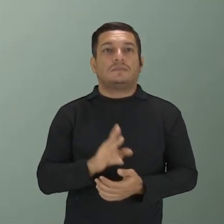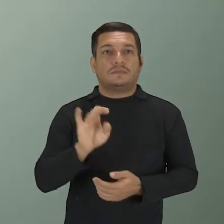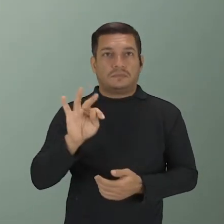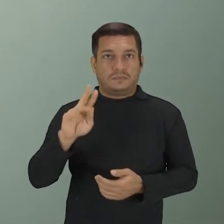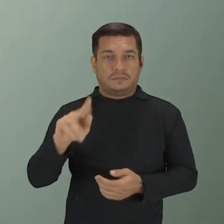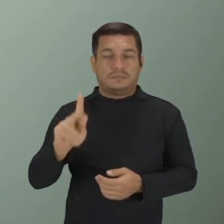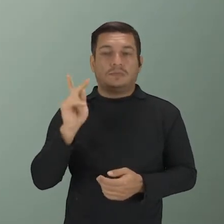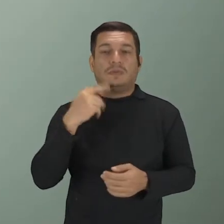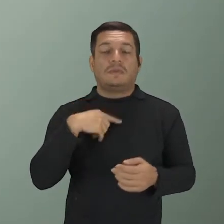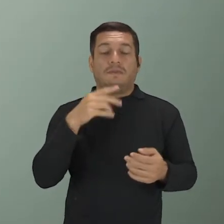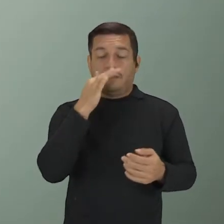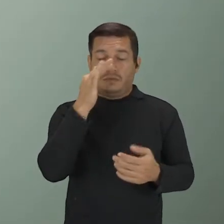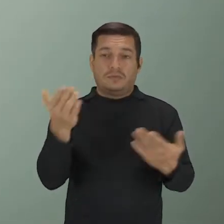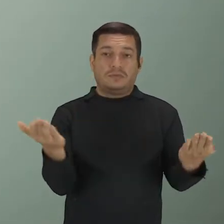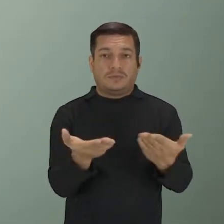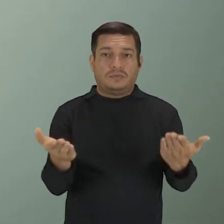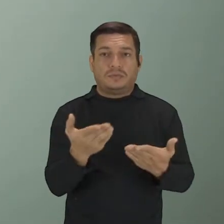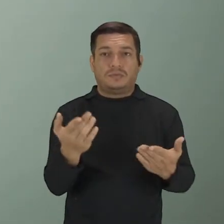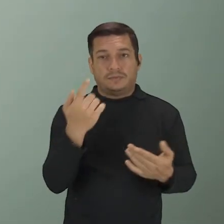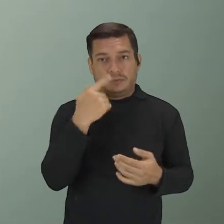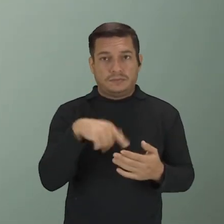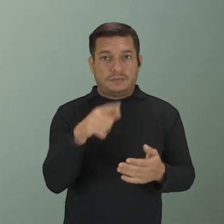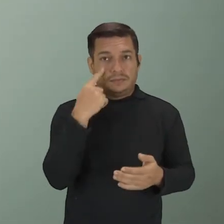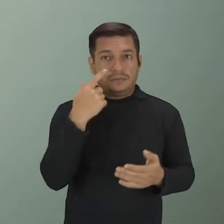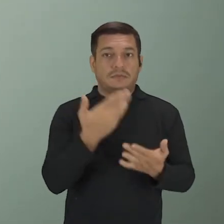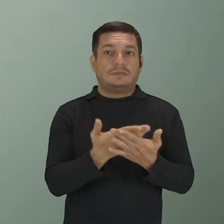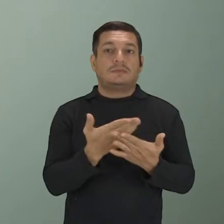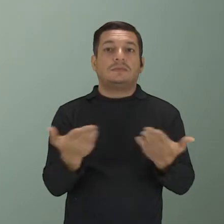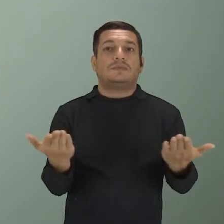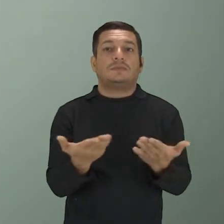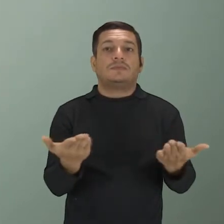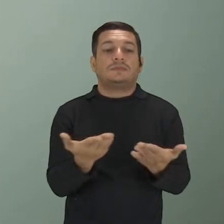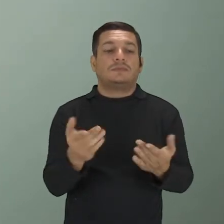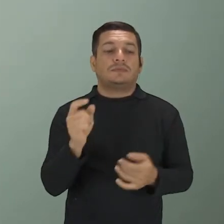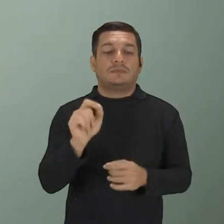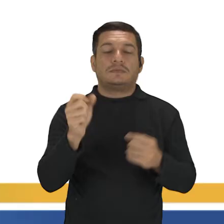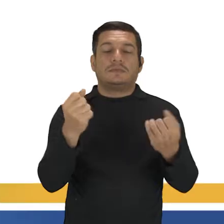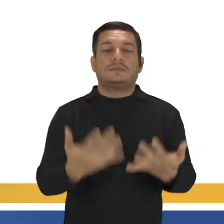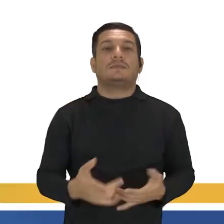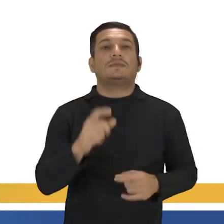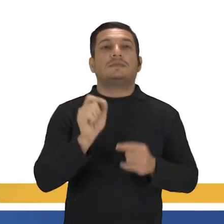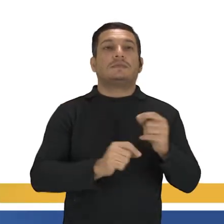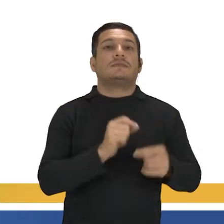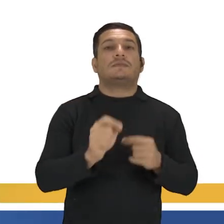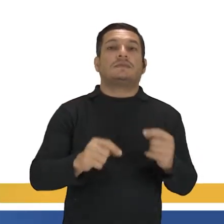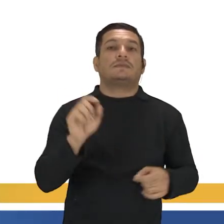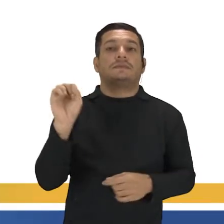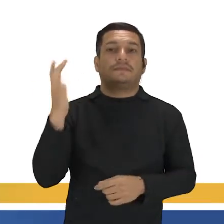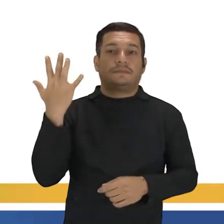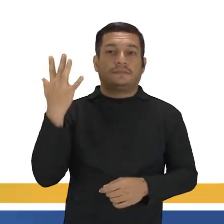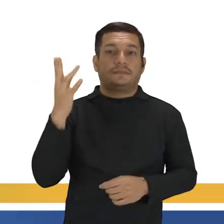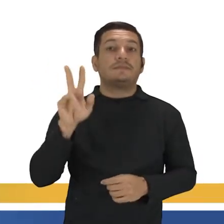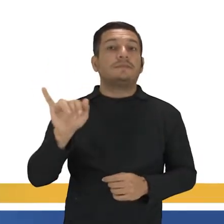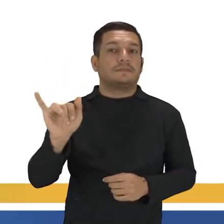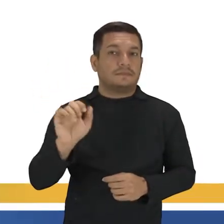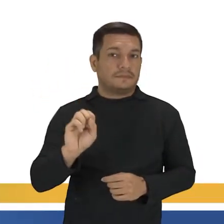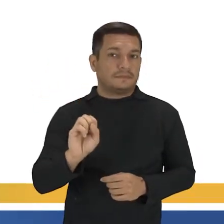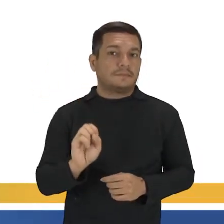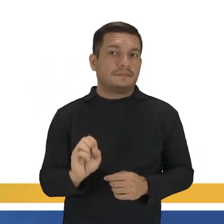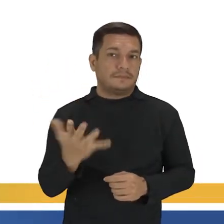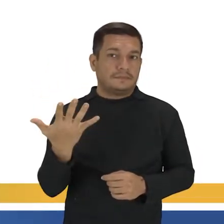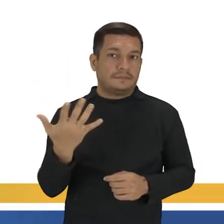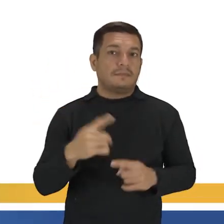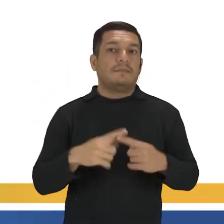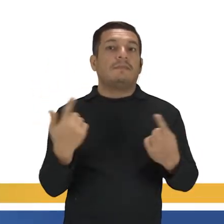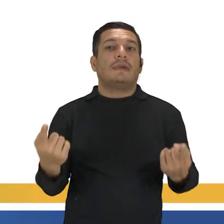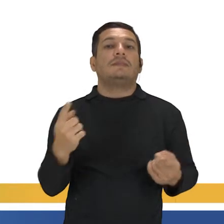hoje, que nós vamos ver hoje, olha comigo. Ele vai falar sobre ações que vão acontecer no futuro, mas